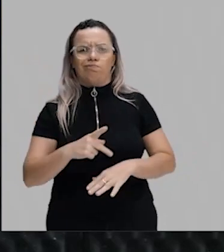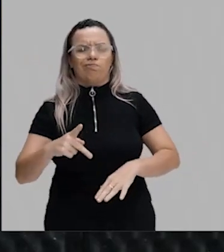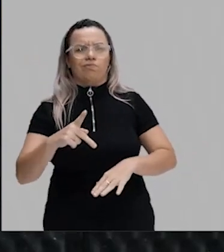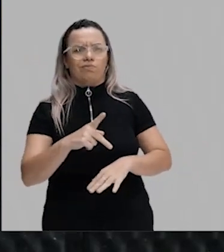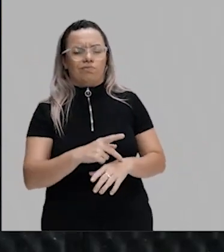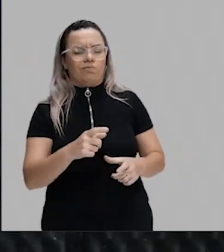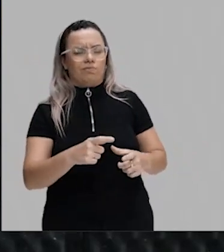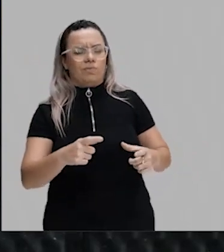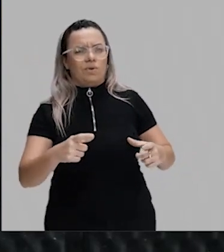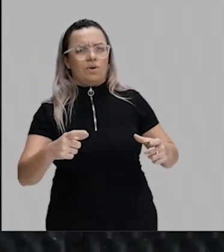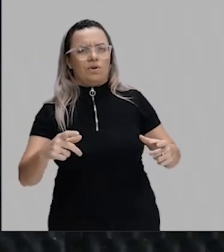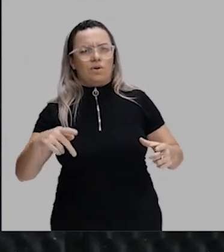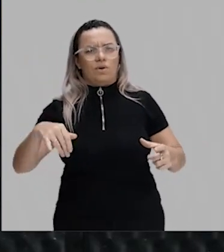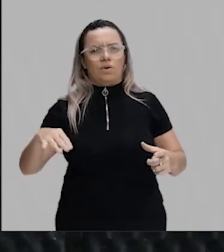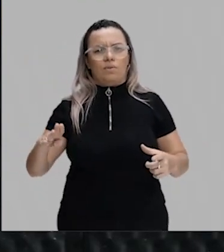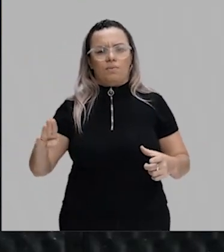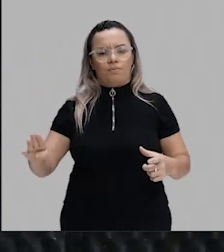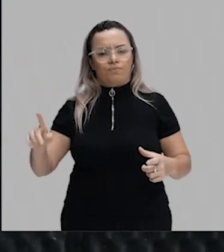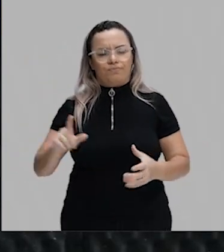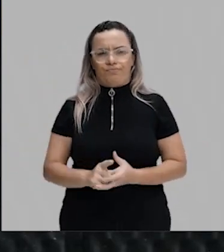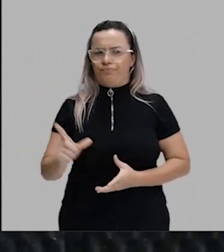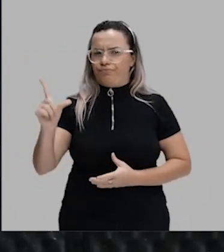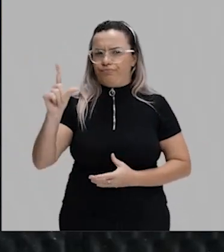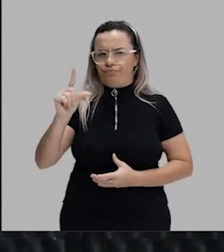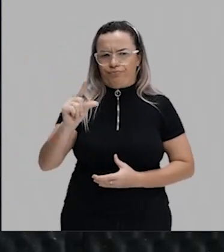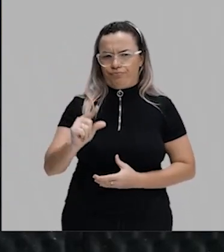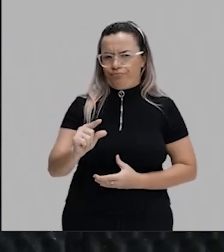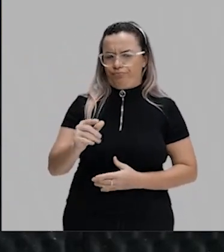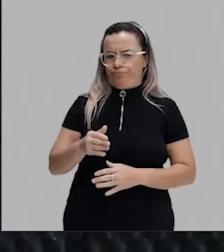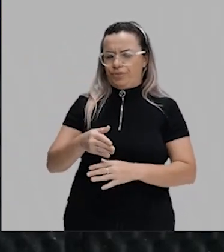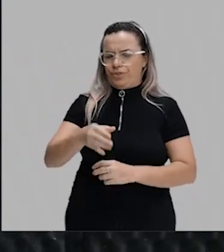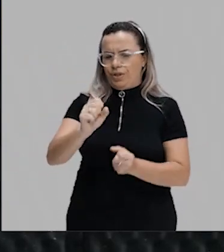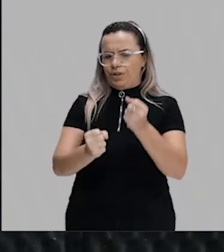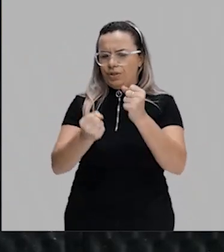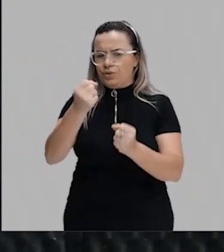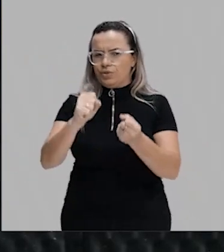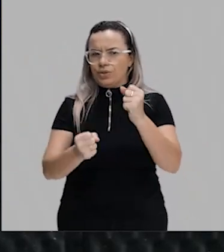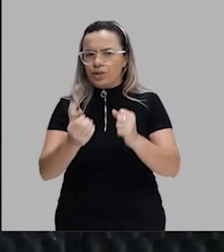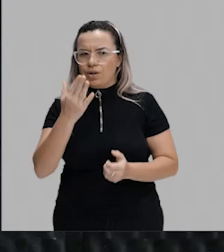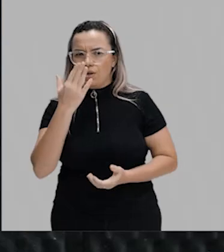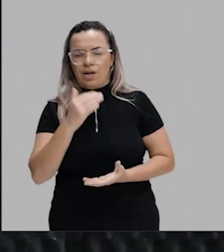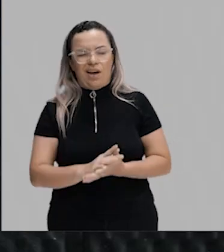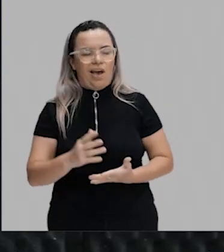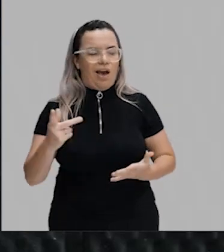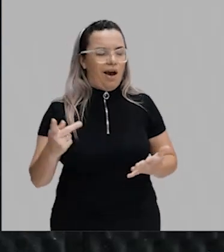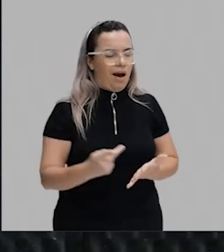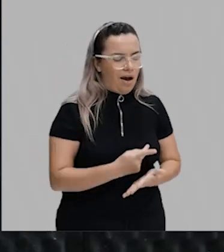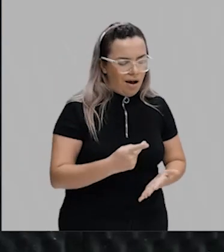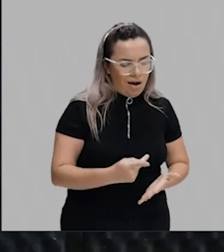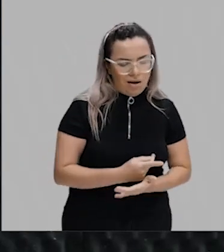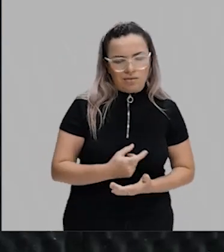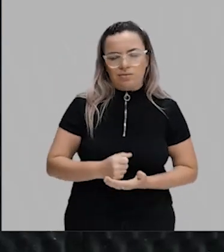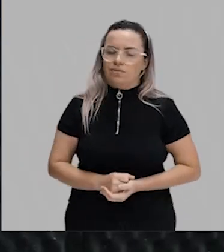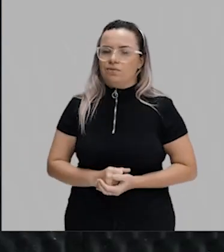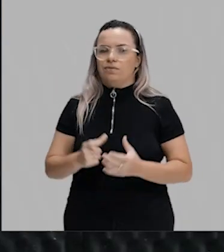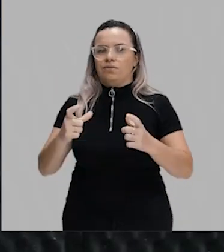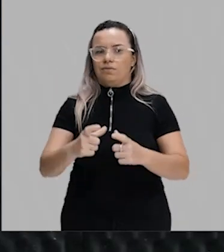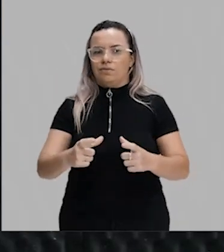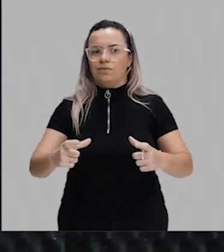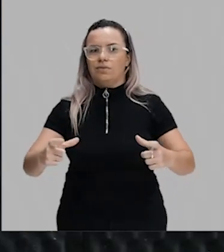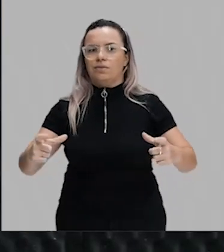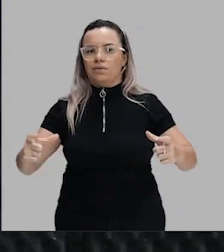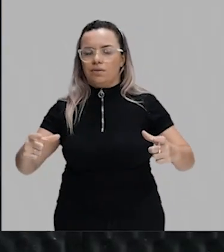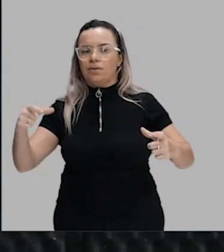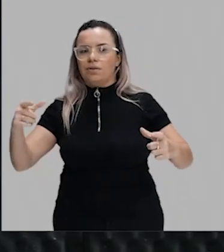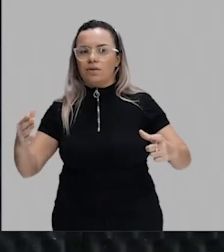nacional não vai diminuir a participação na agroindústria. Pelo contrário. Alternativa errada. Há um aumento constante da